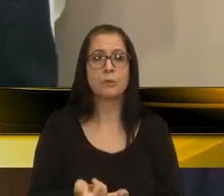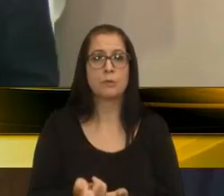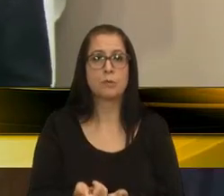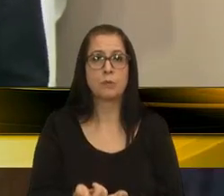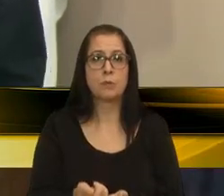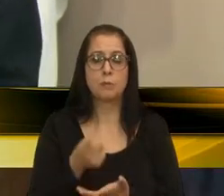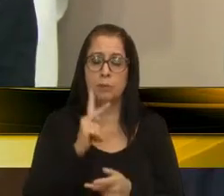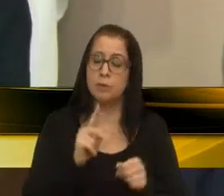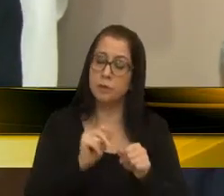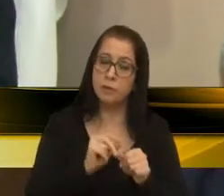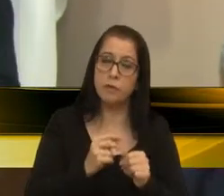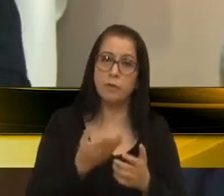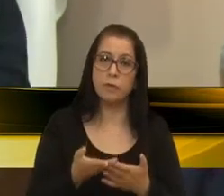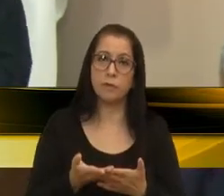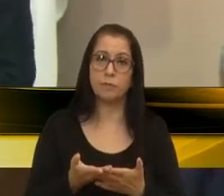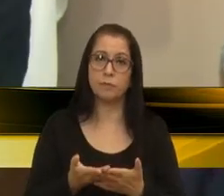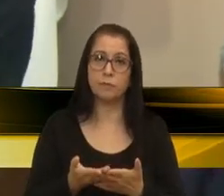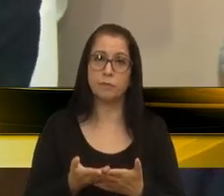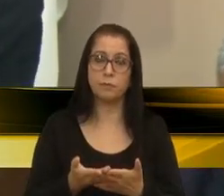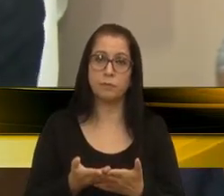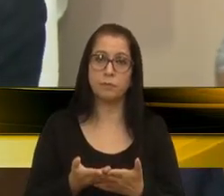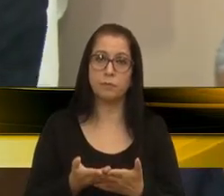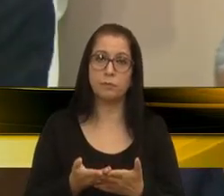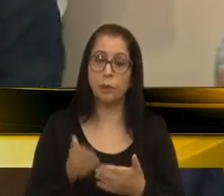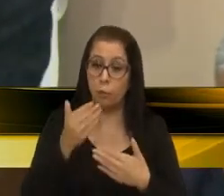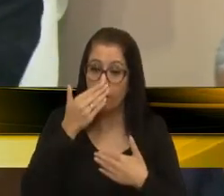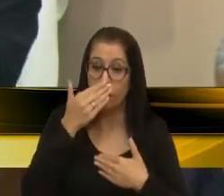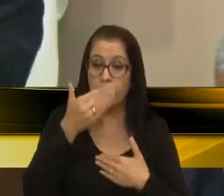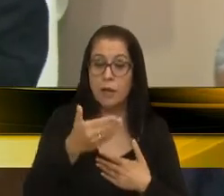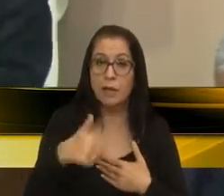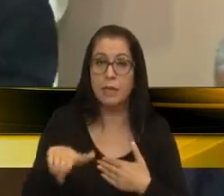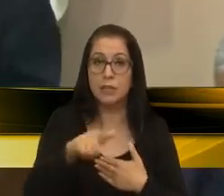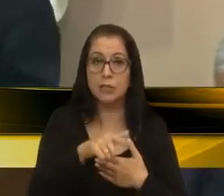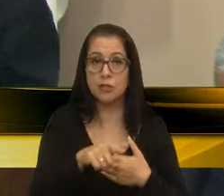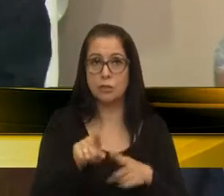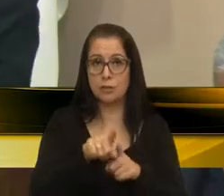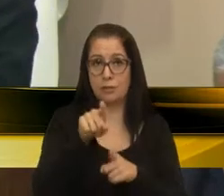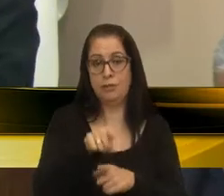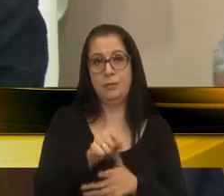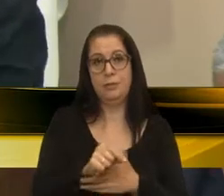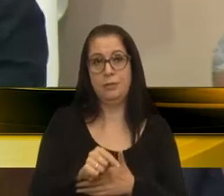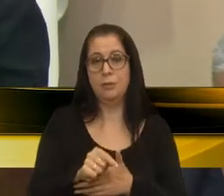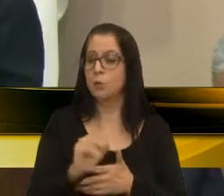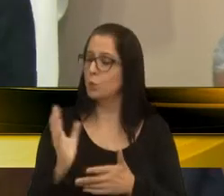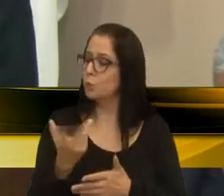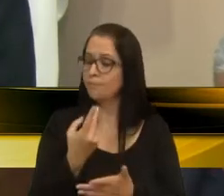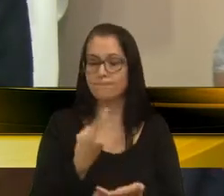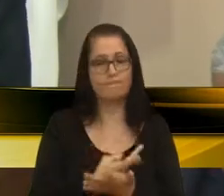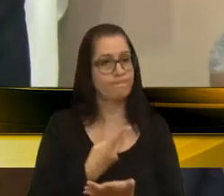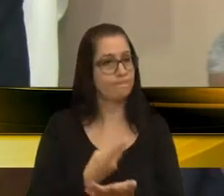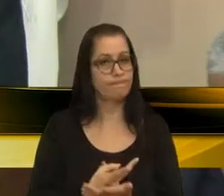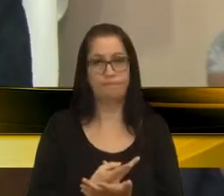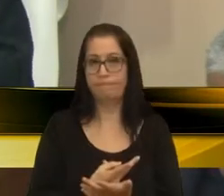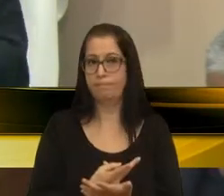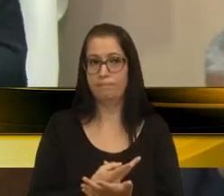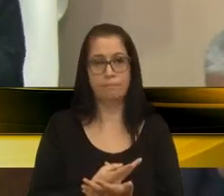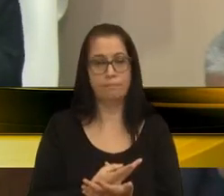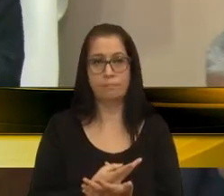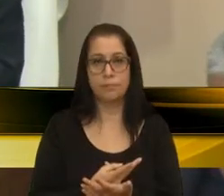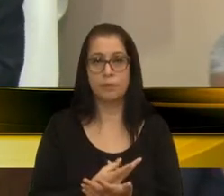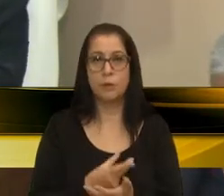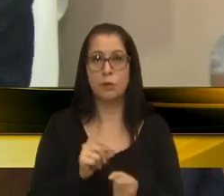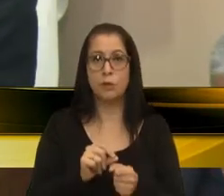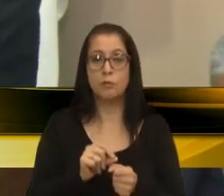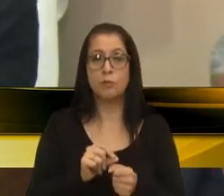que fazem, que estão, à frente, dessa sinalização, tudo errado, eu vou, quero fazer